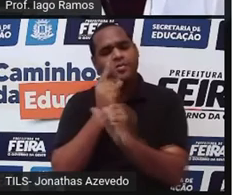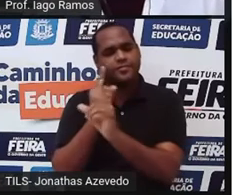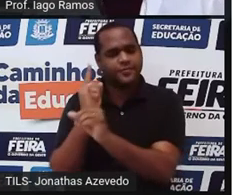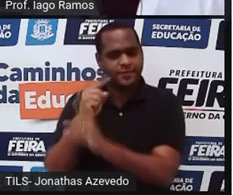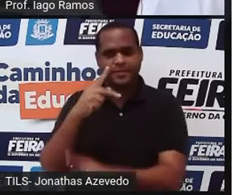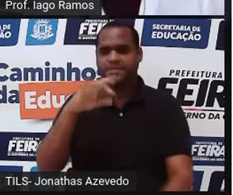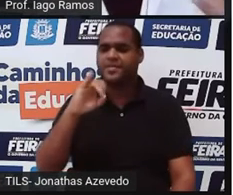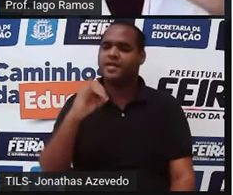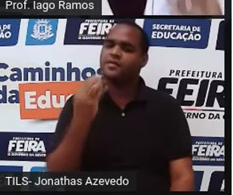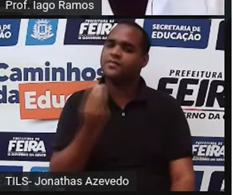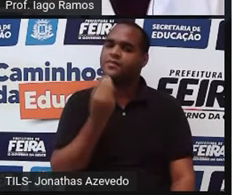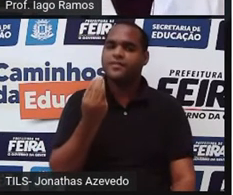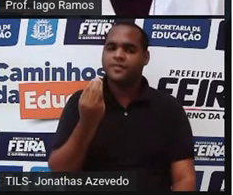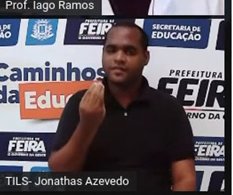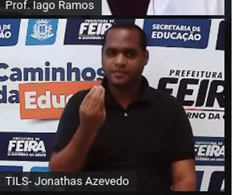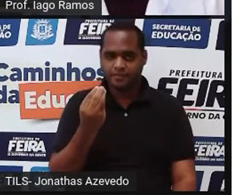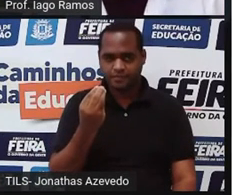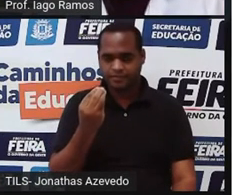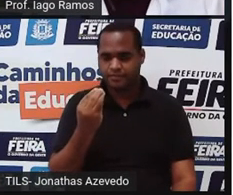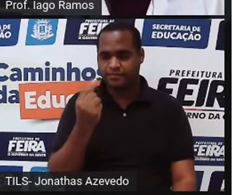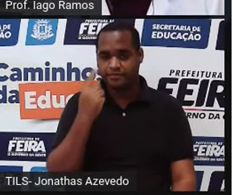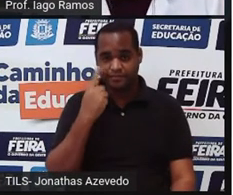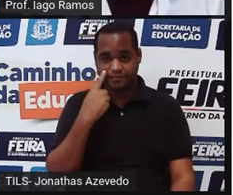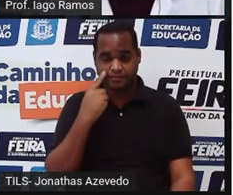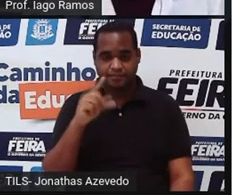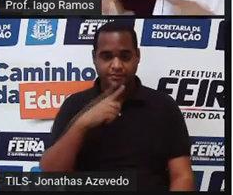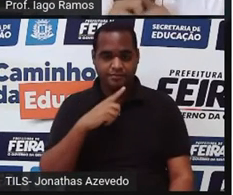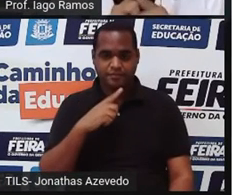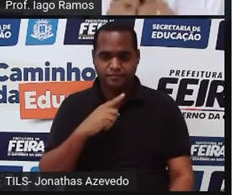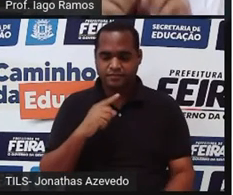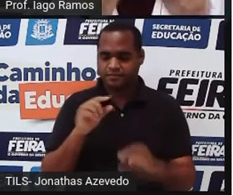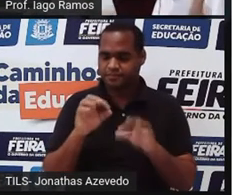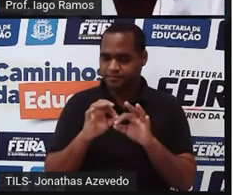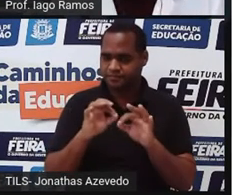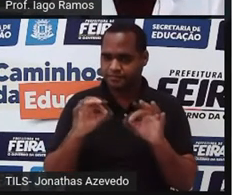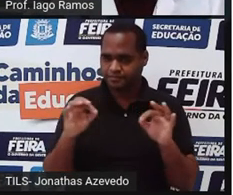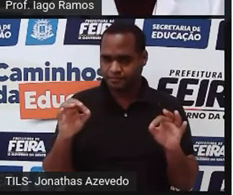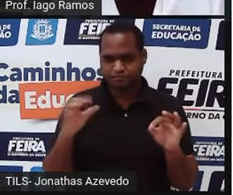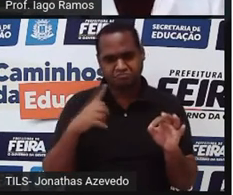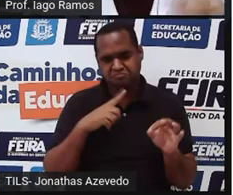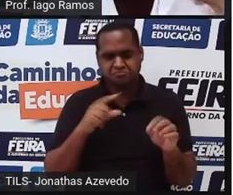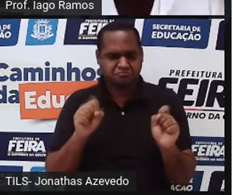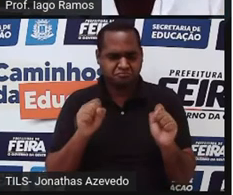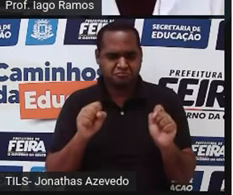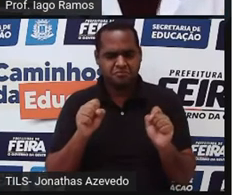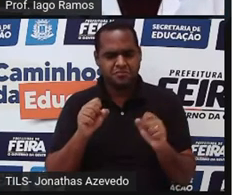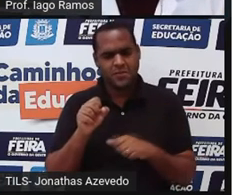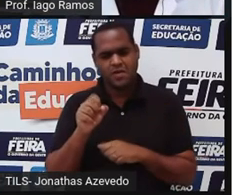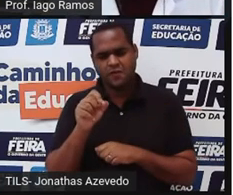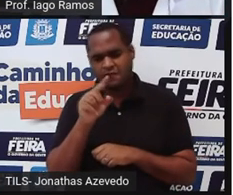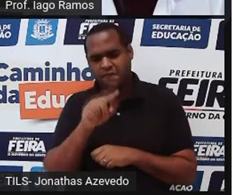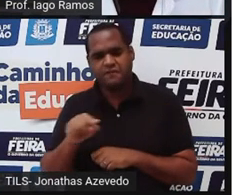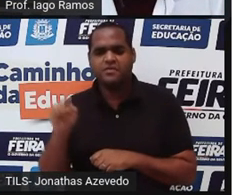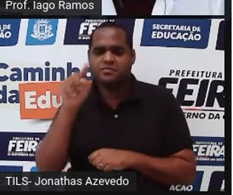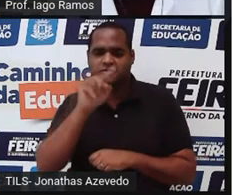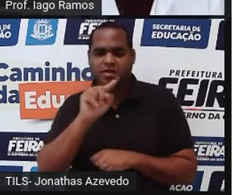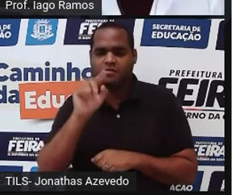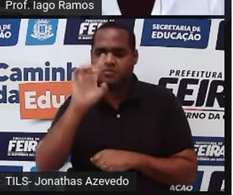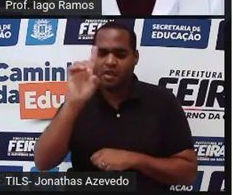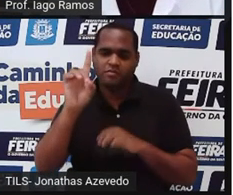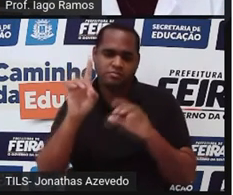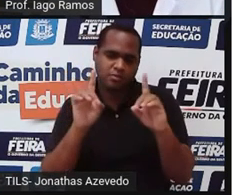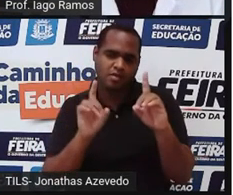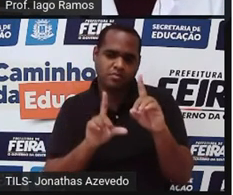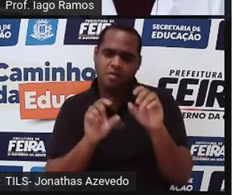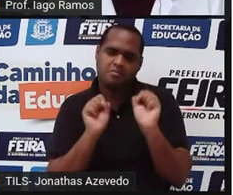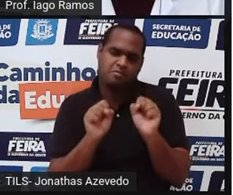número π? Se a gente dividir o comprimento de uma circunferência pelo seu diâmetro, não